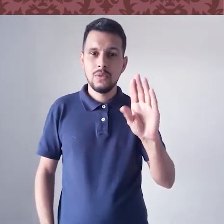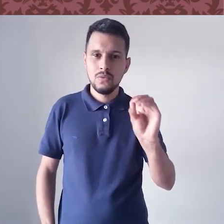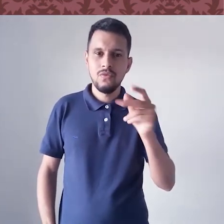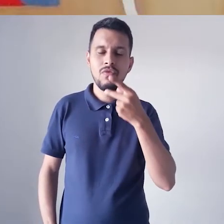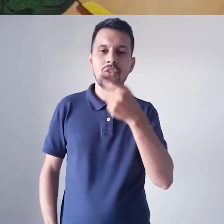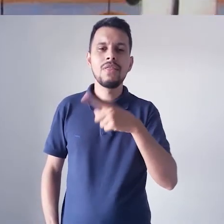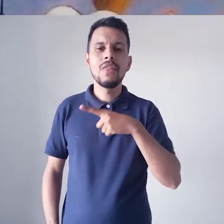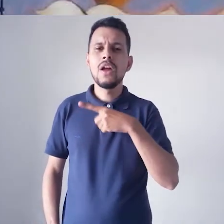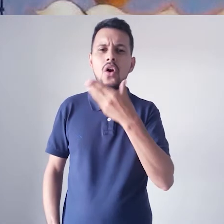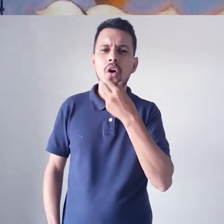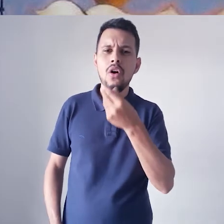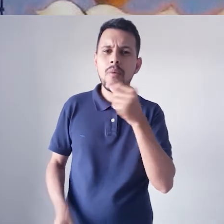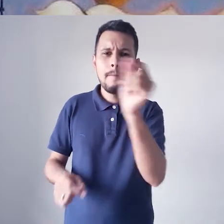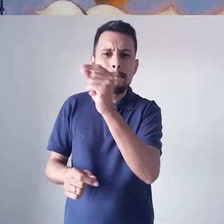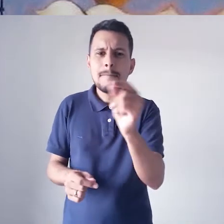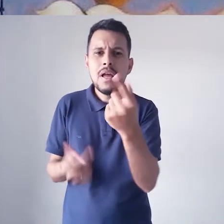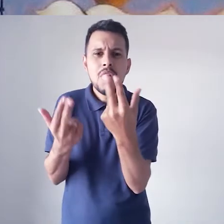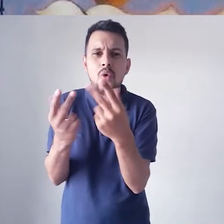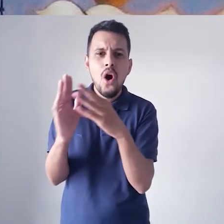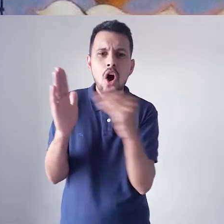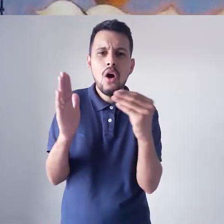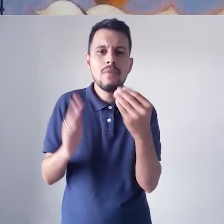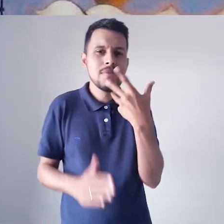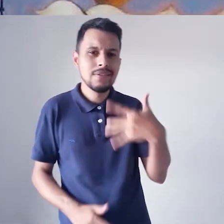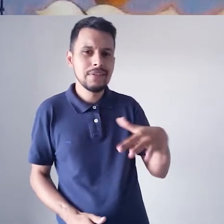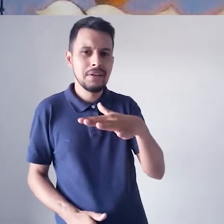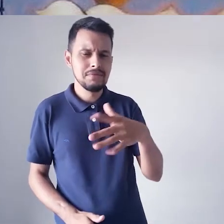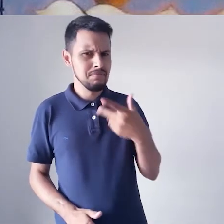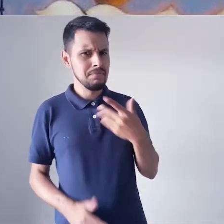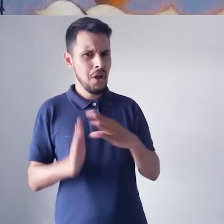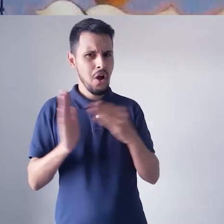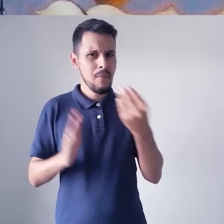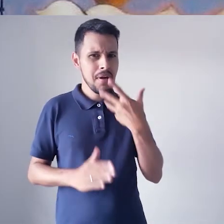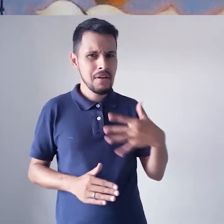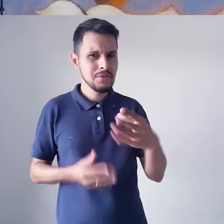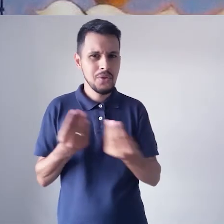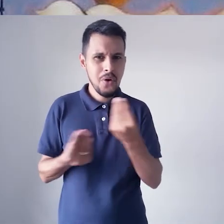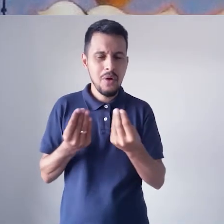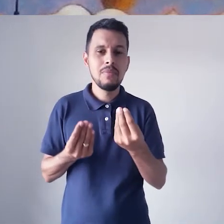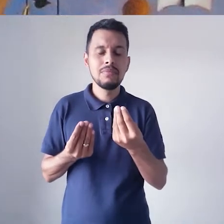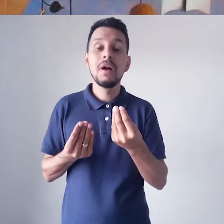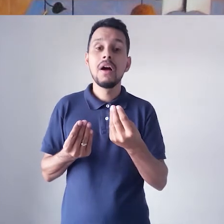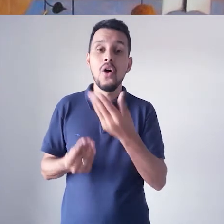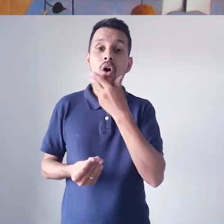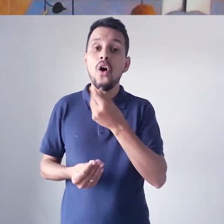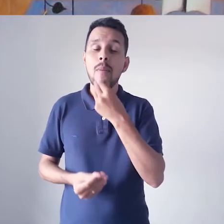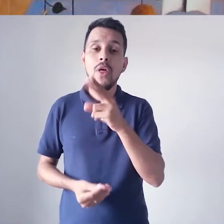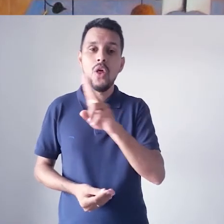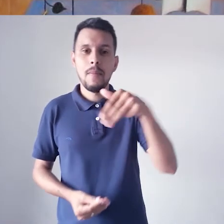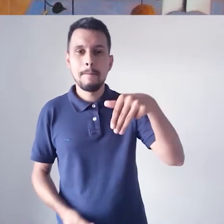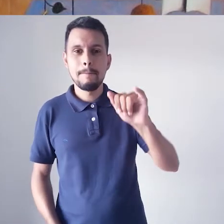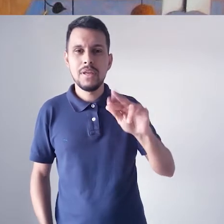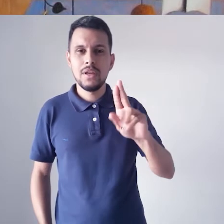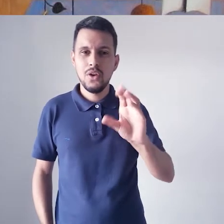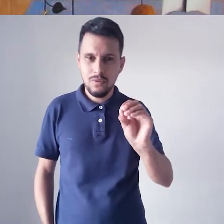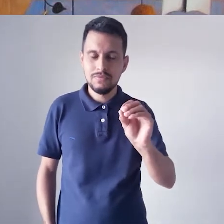que tinha um artista que pintava igual criança. E aí, gente ficou curioso. Como assim pintava igual criança? Sim, pintava igual criança. O Miró, o nome dele é